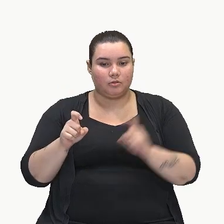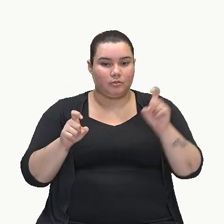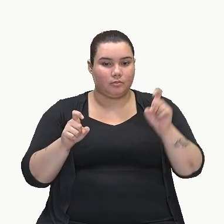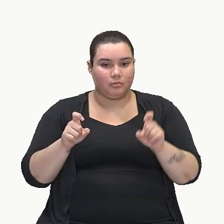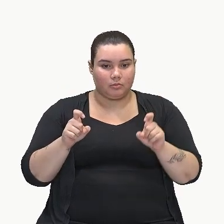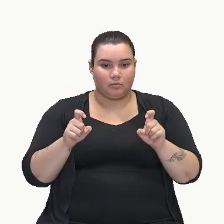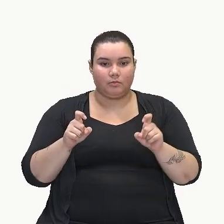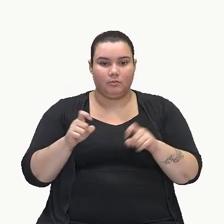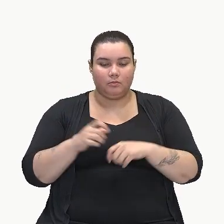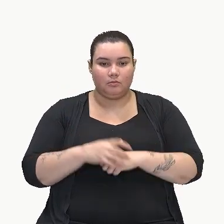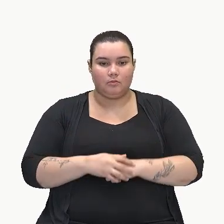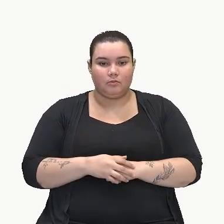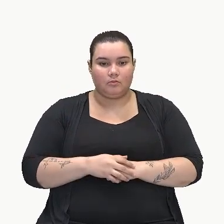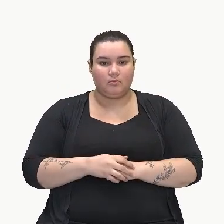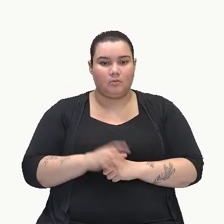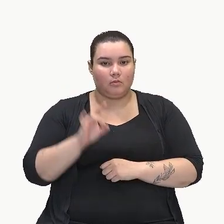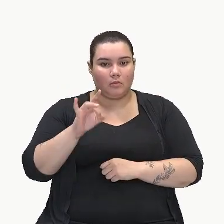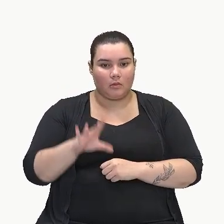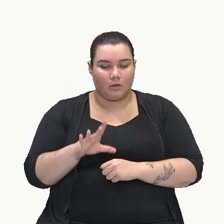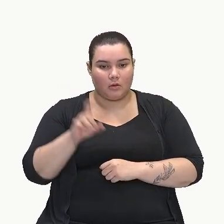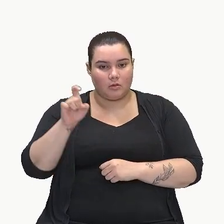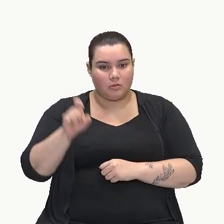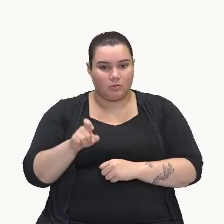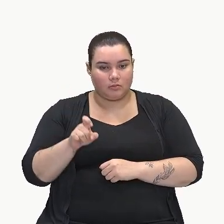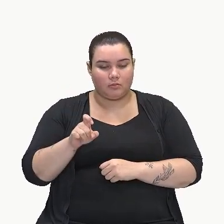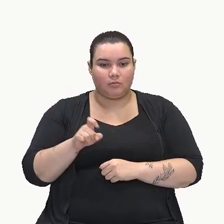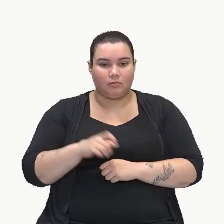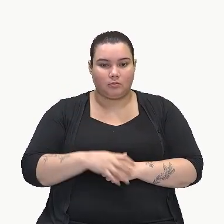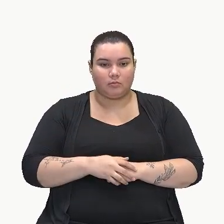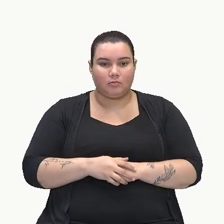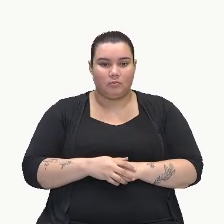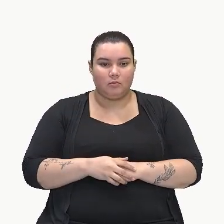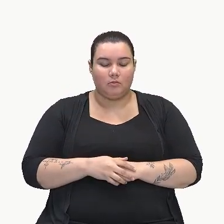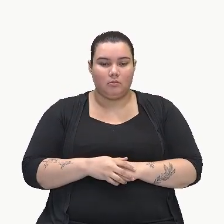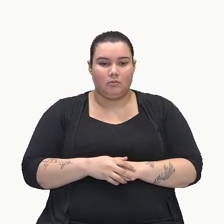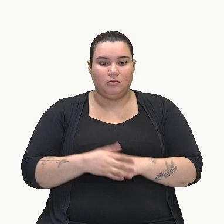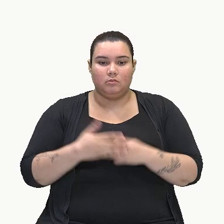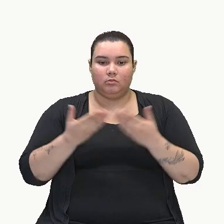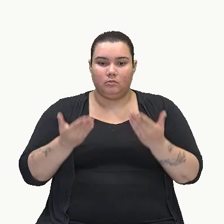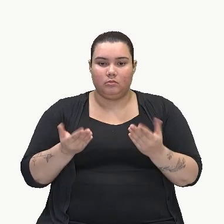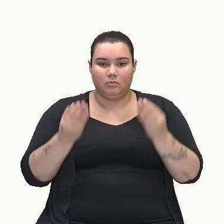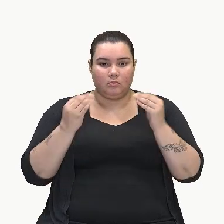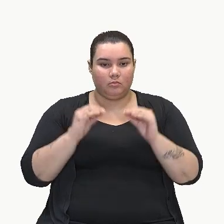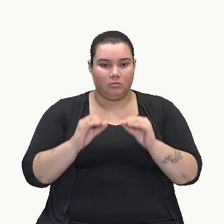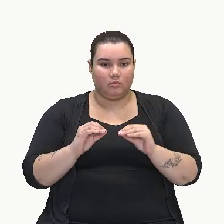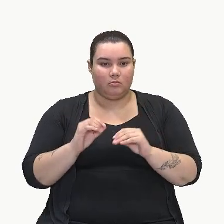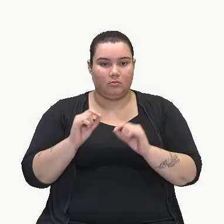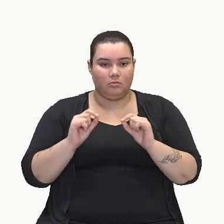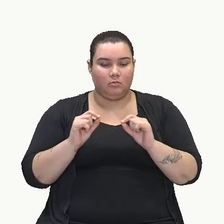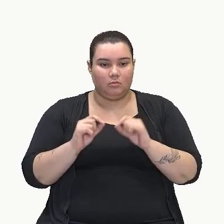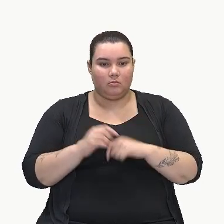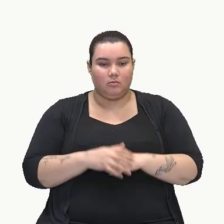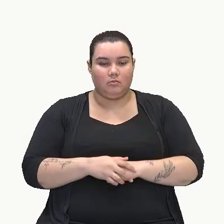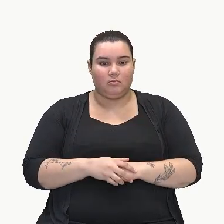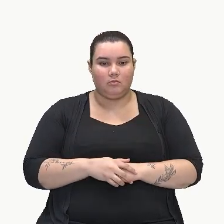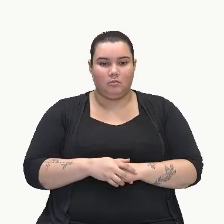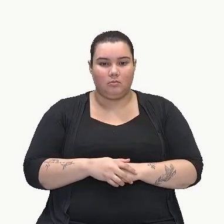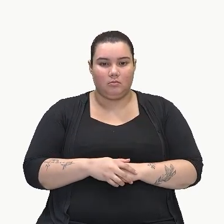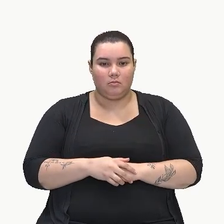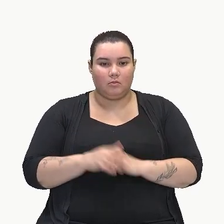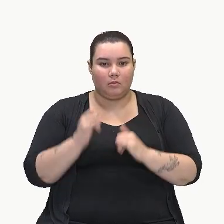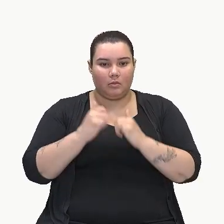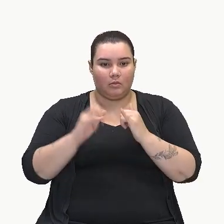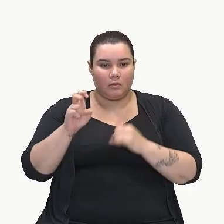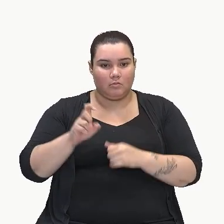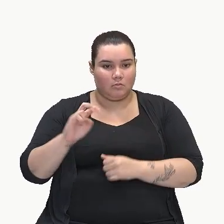é X. Somente X. Tá? Então, ó. Tem mais algum que seja X ao